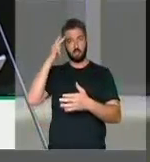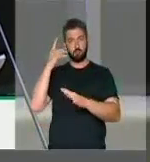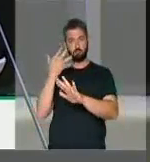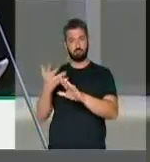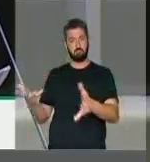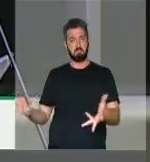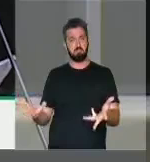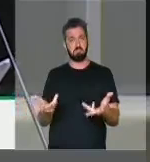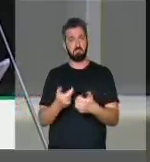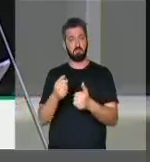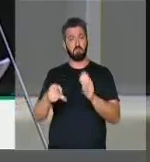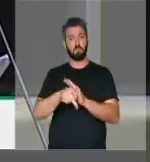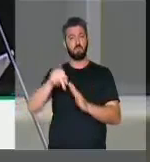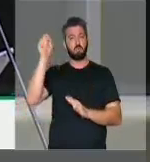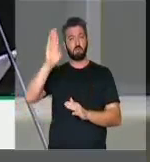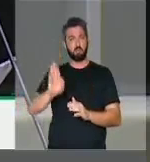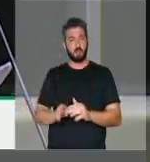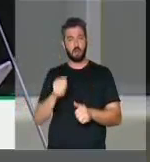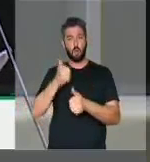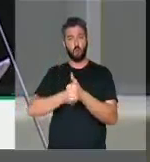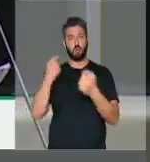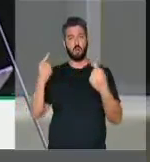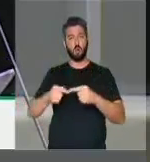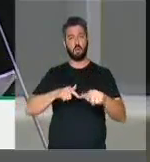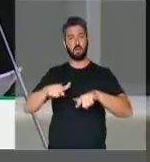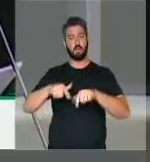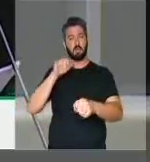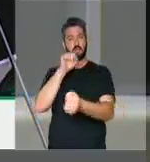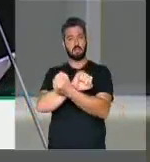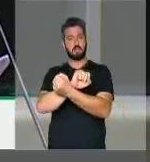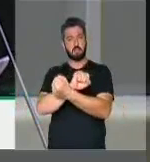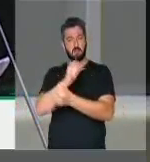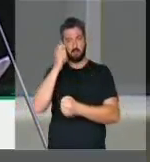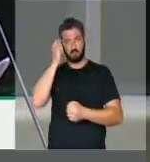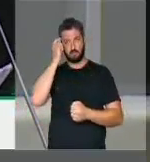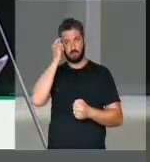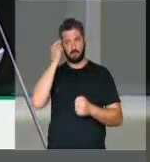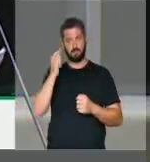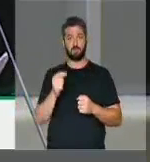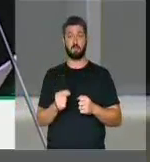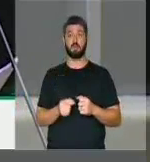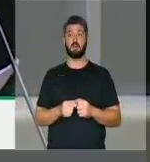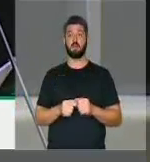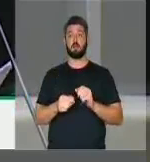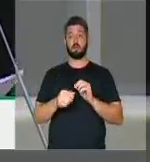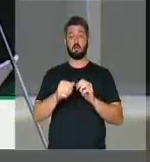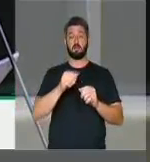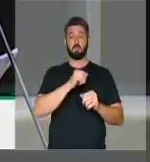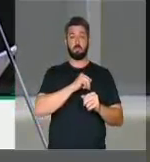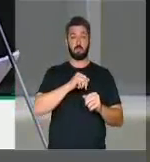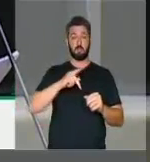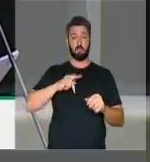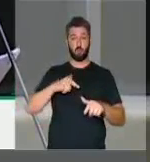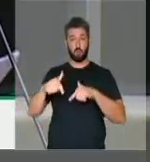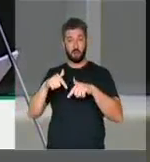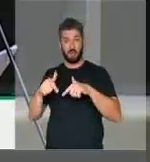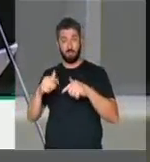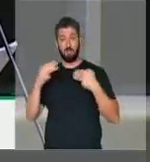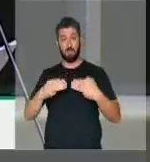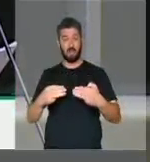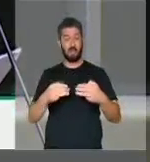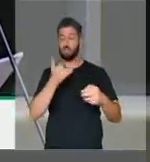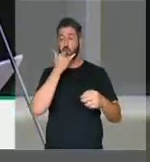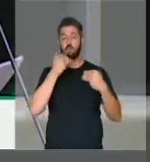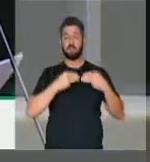de sucesso do Brasil no combate ao trabalho escravo. A medida do Ministério do Trabalho altera o conceito legal